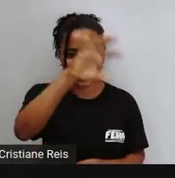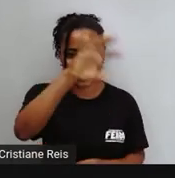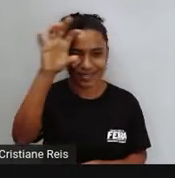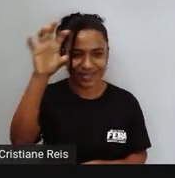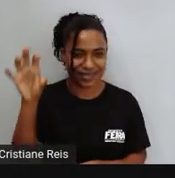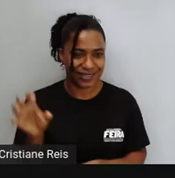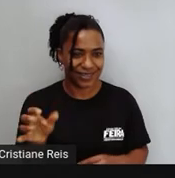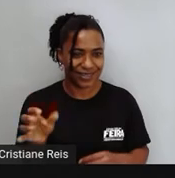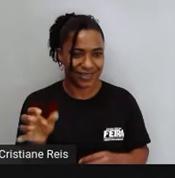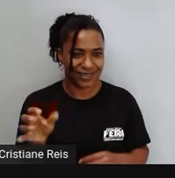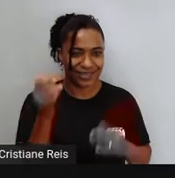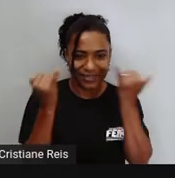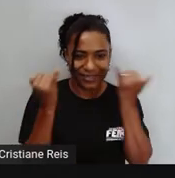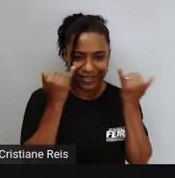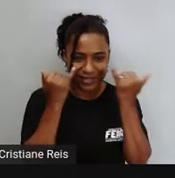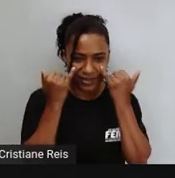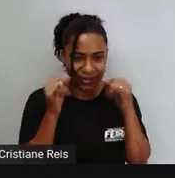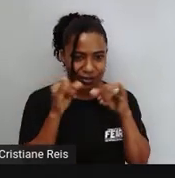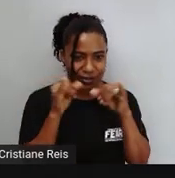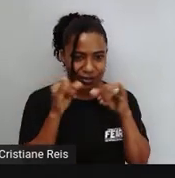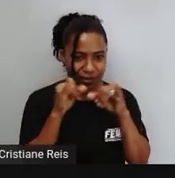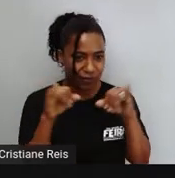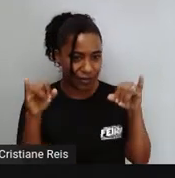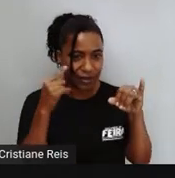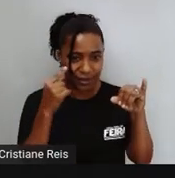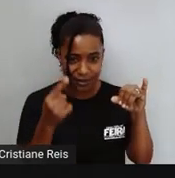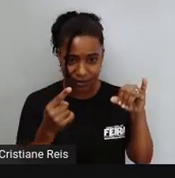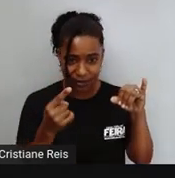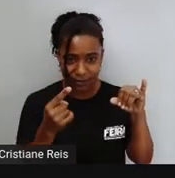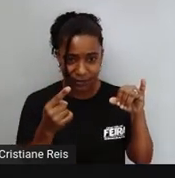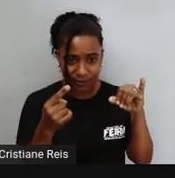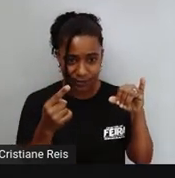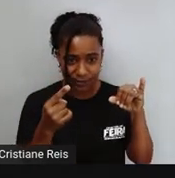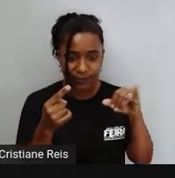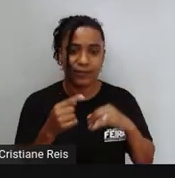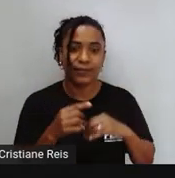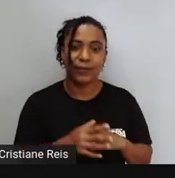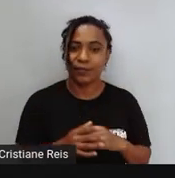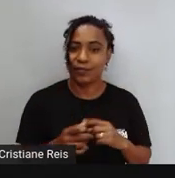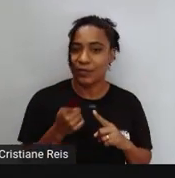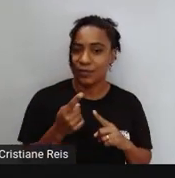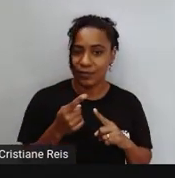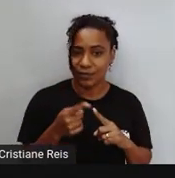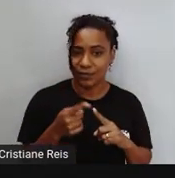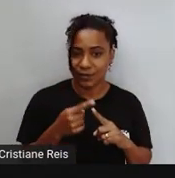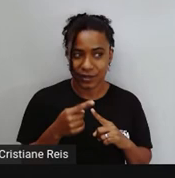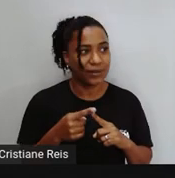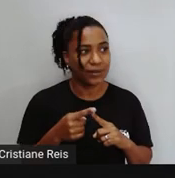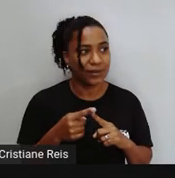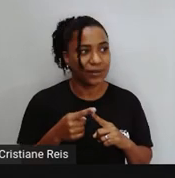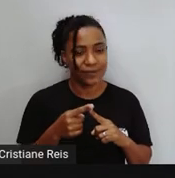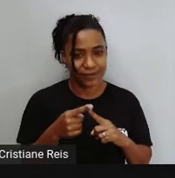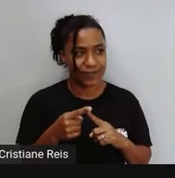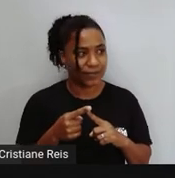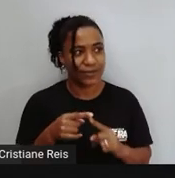encontro de hoje Observem que ele começa com o verbo no gerúndio Ok, students?